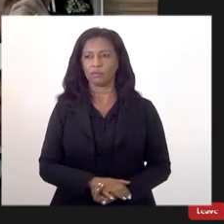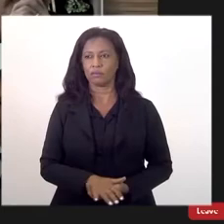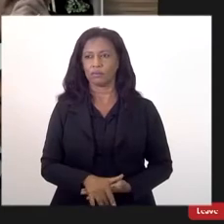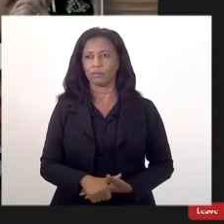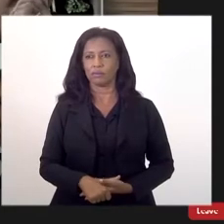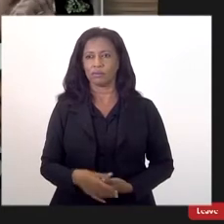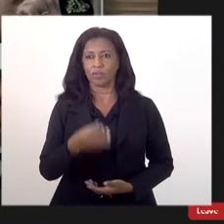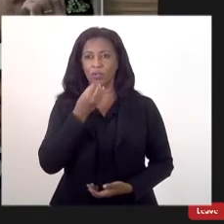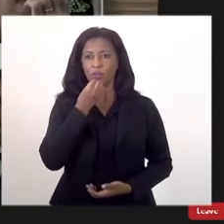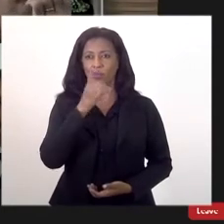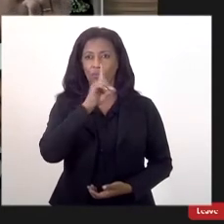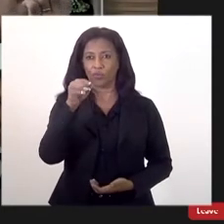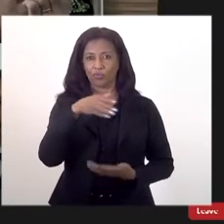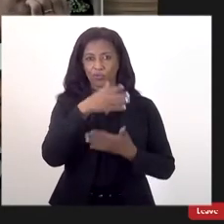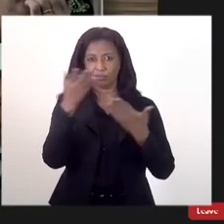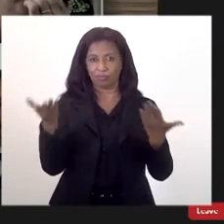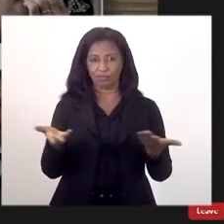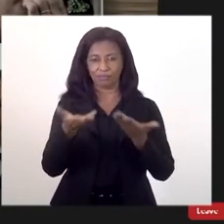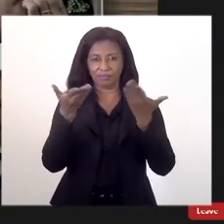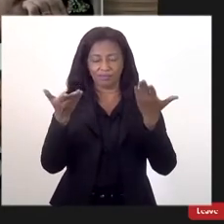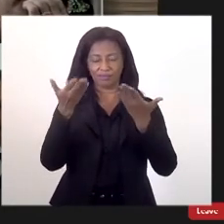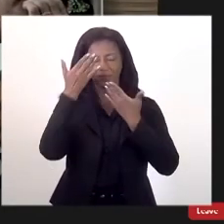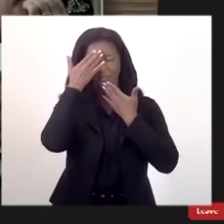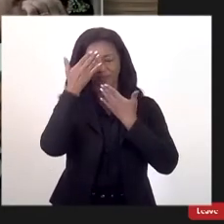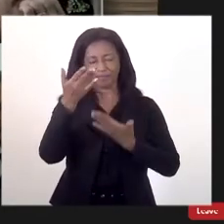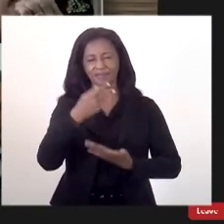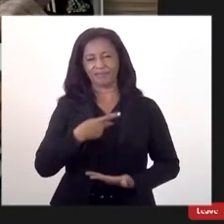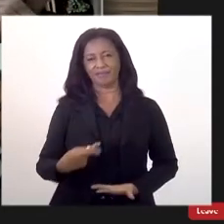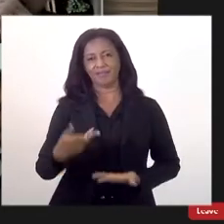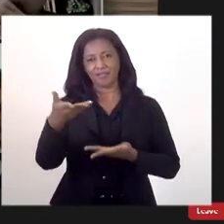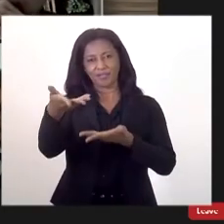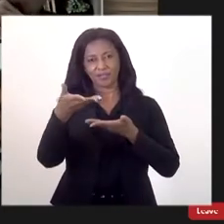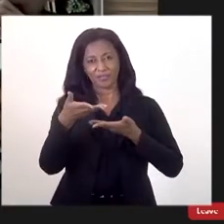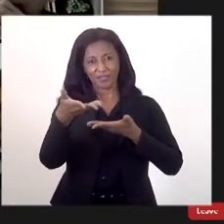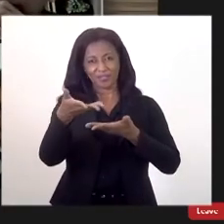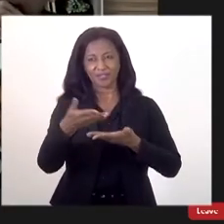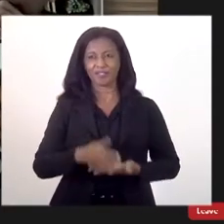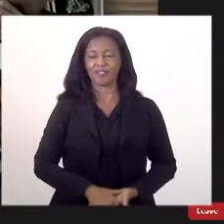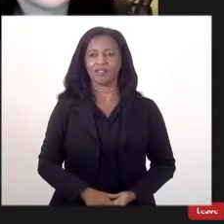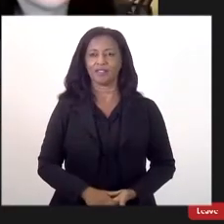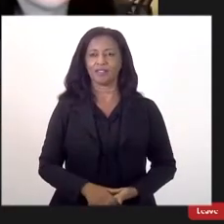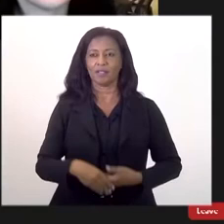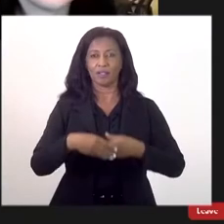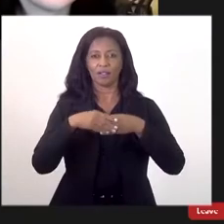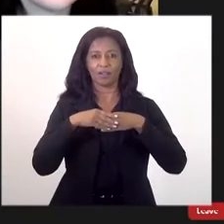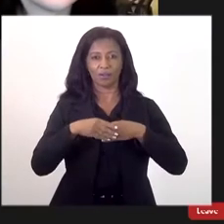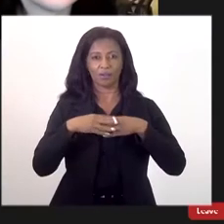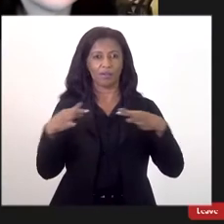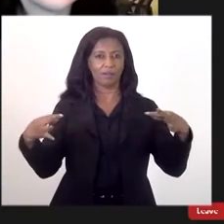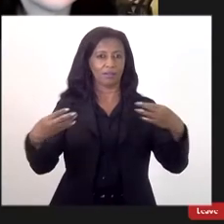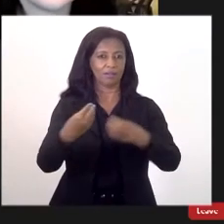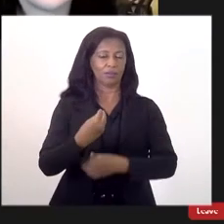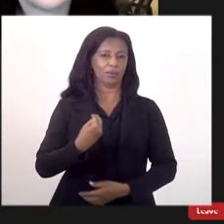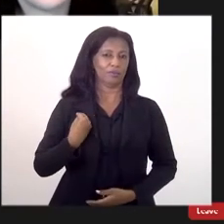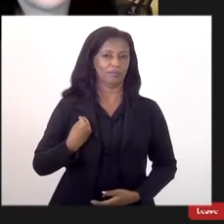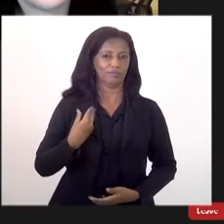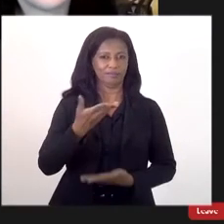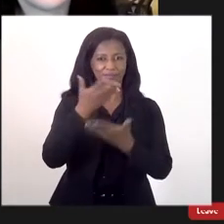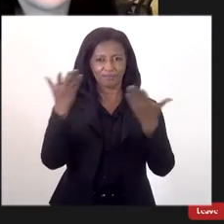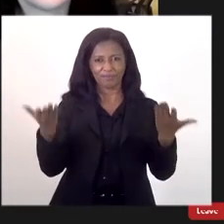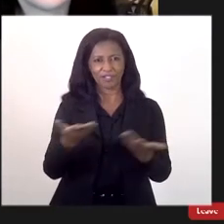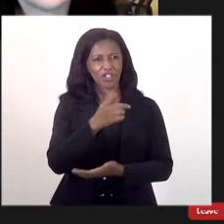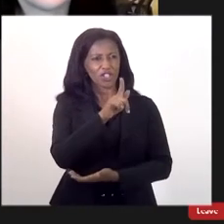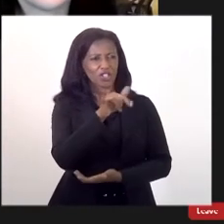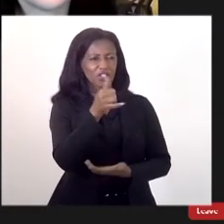Bom dia a todos, obrigado, presidente, muito obrigado pelo convite, cumprimentando o senhor, cumprimento a todos os presentes, Gênesa, muito